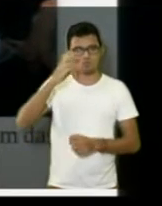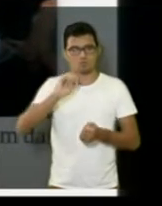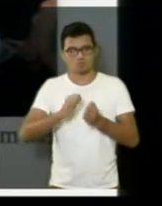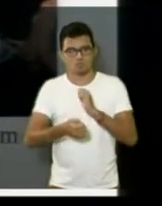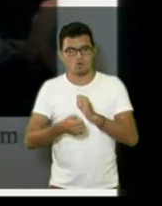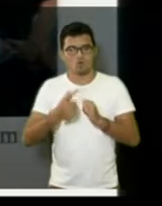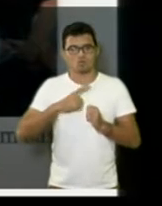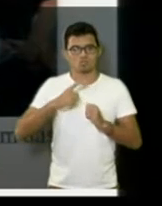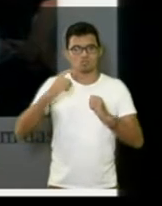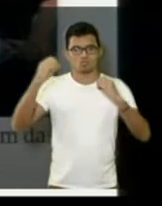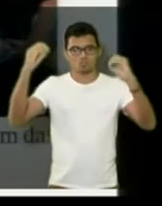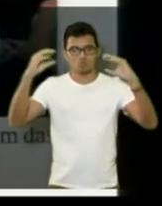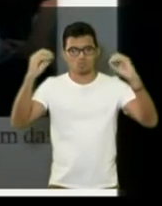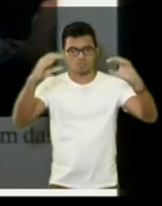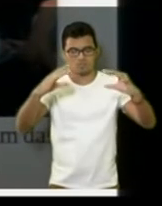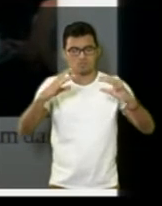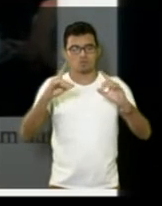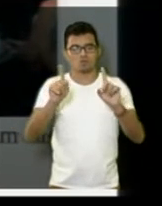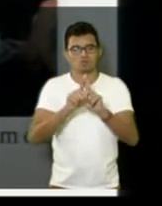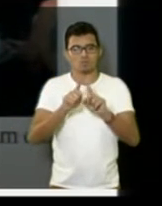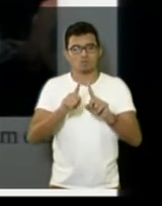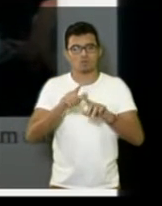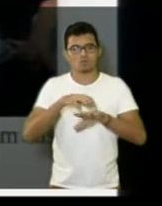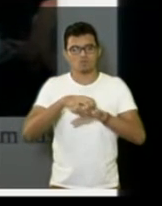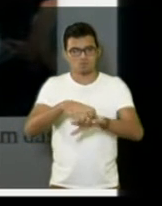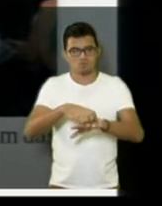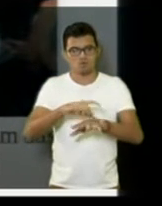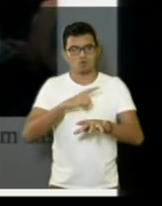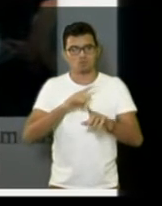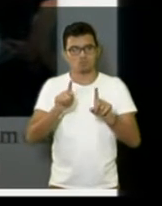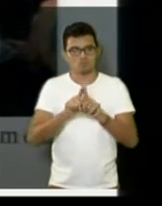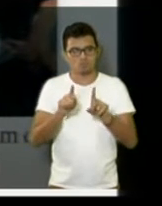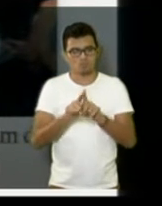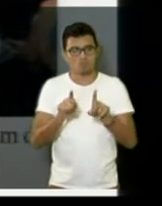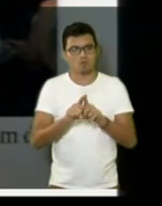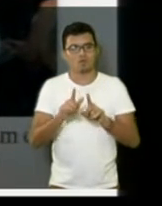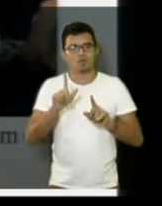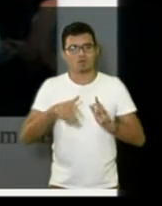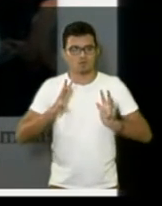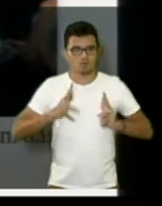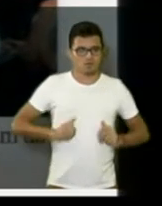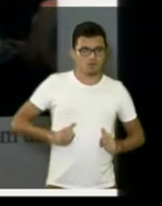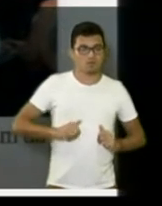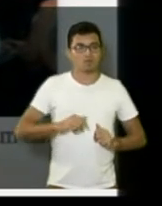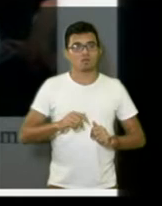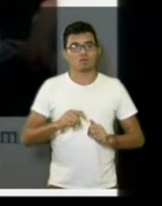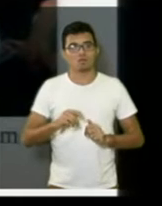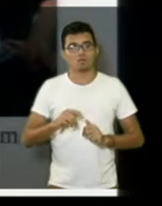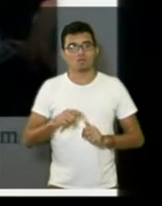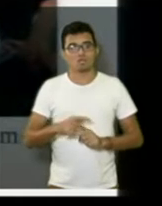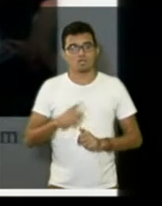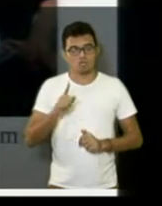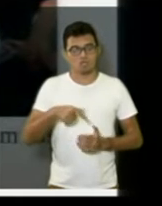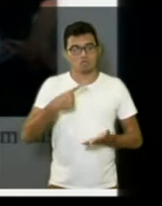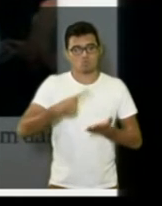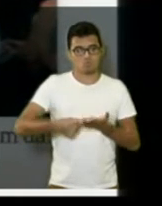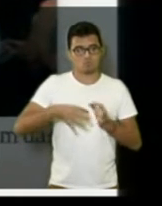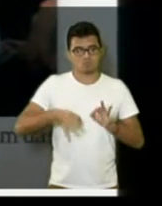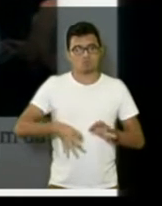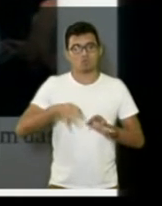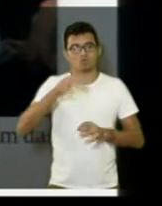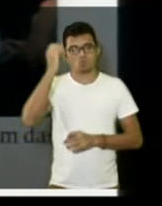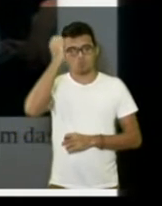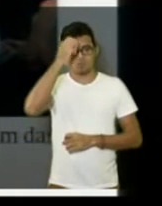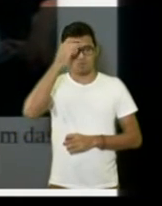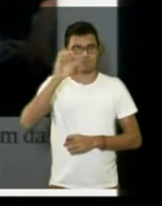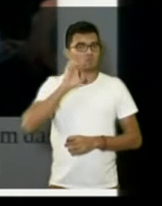iluminação, transporte, segurança, zeladoria, e, com certeza, foi o compromisso do prefeito Edinho e